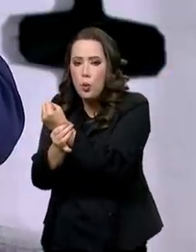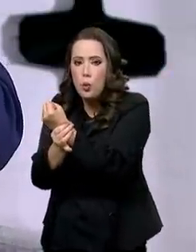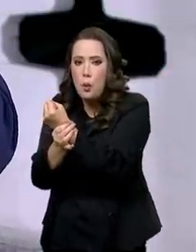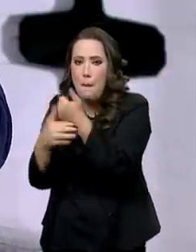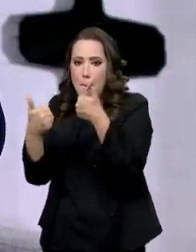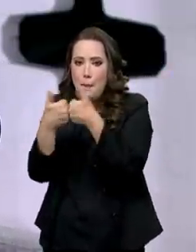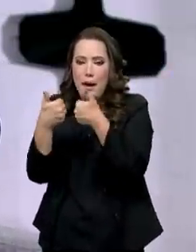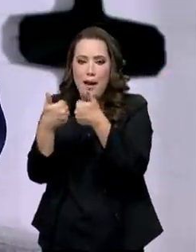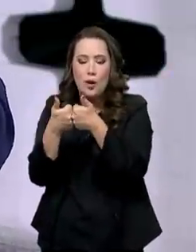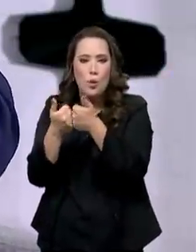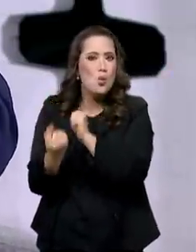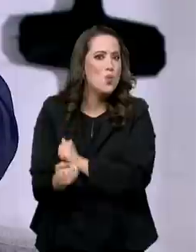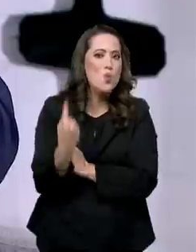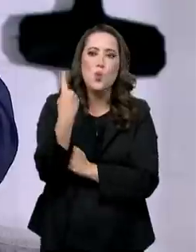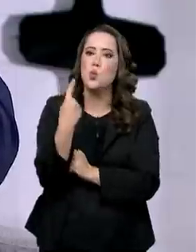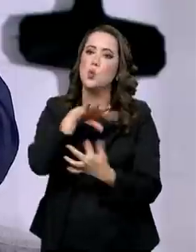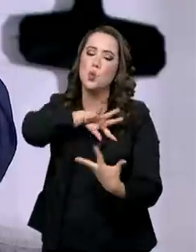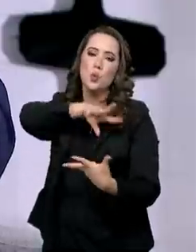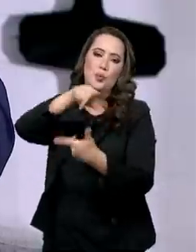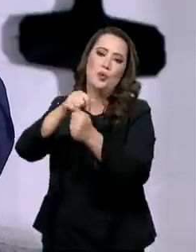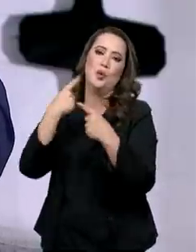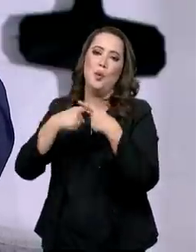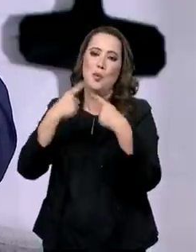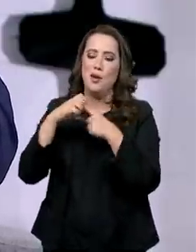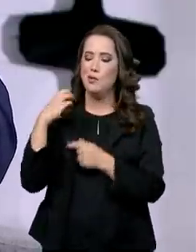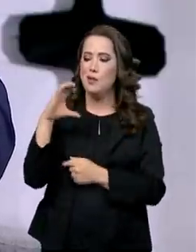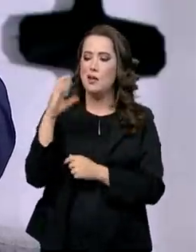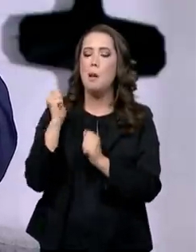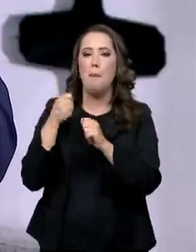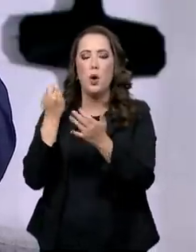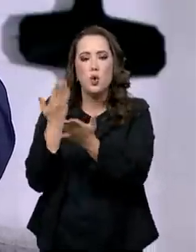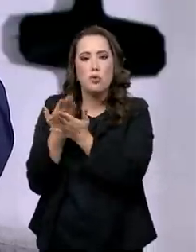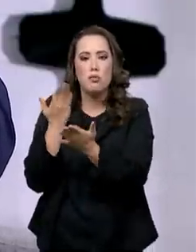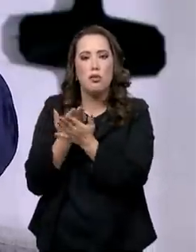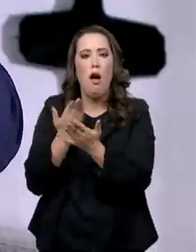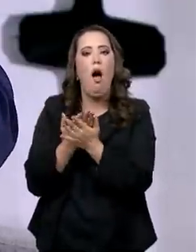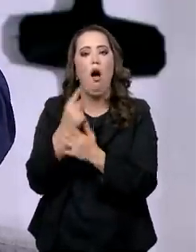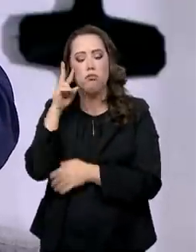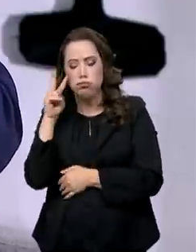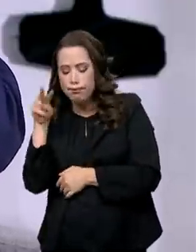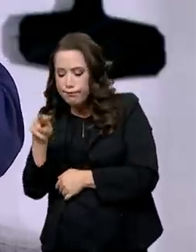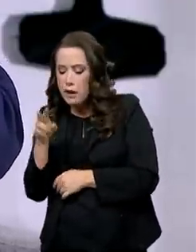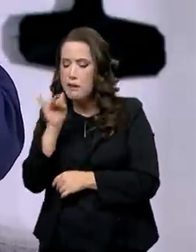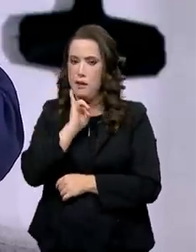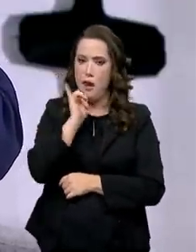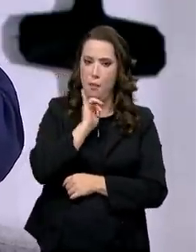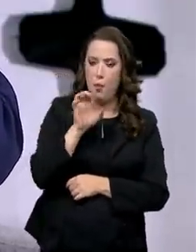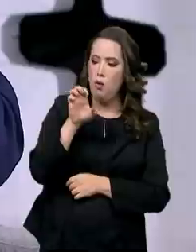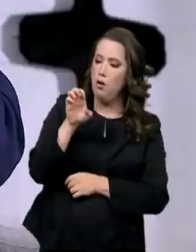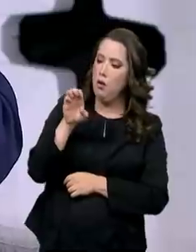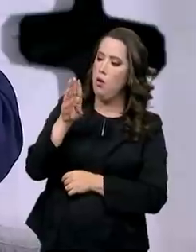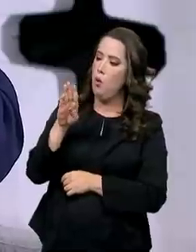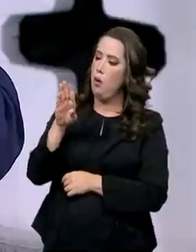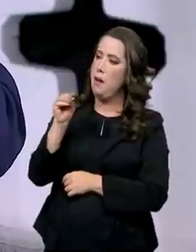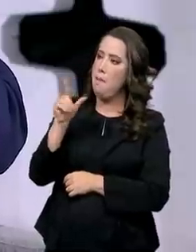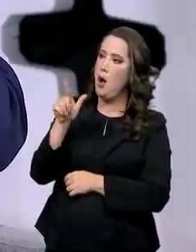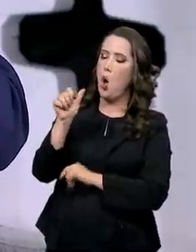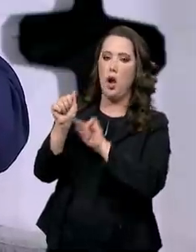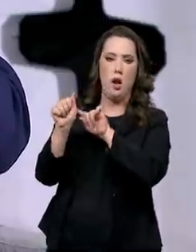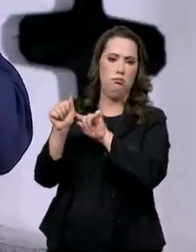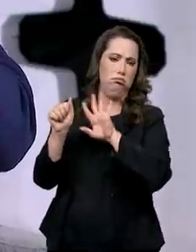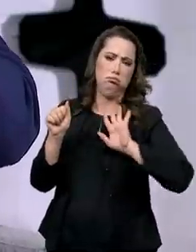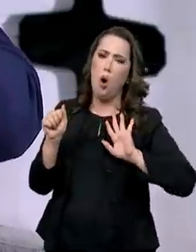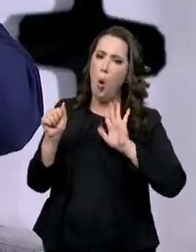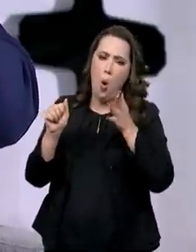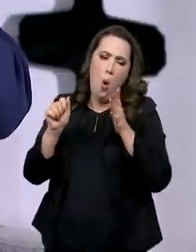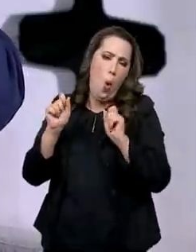capacidade única no planeta. Por quê? Os cientistas vão poder analisar aquele vírus, trabalhar com aquele vírus, vamos dizer, ebola, ou outro que surge em uma próxima pandemia